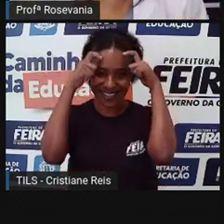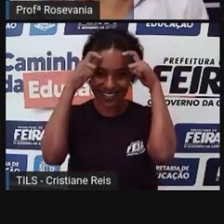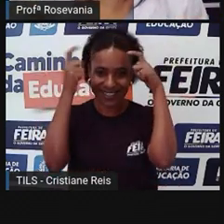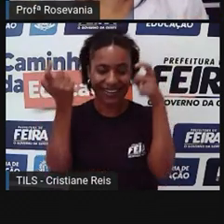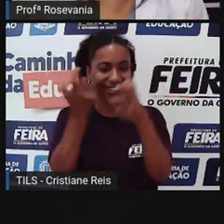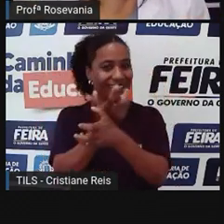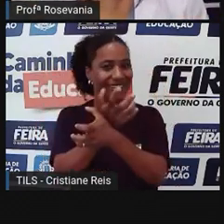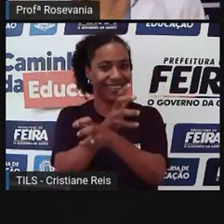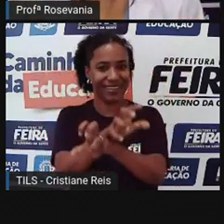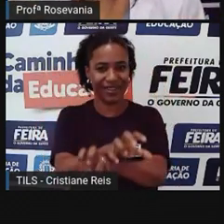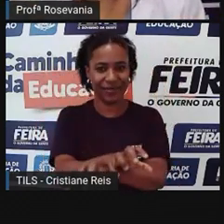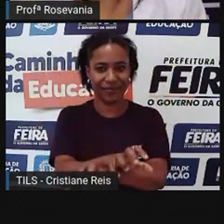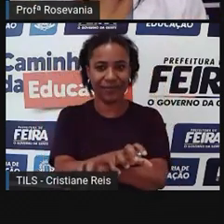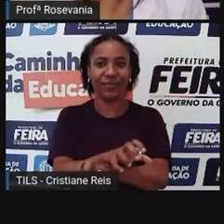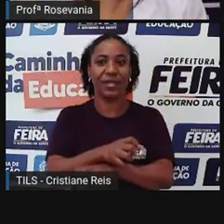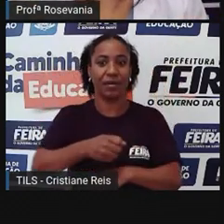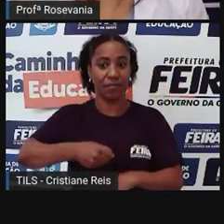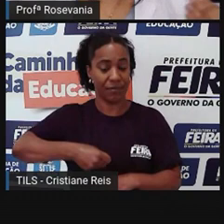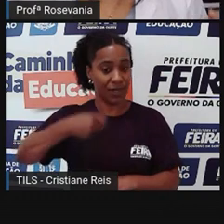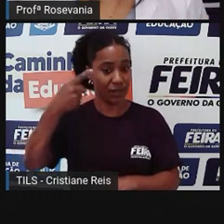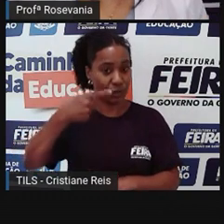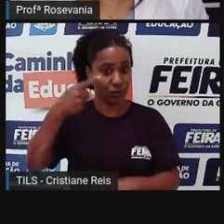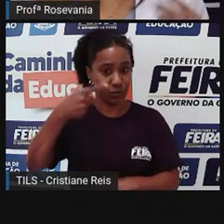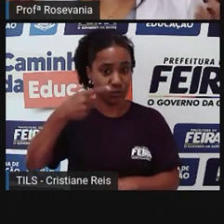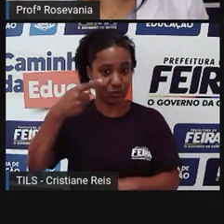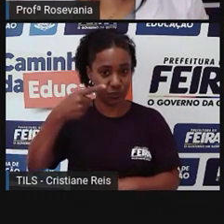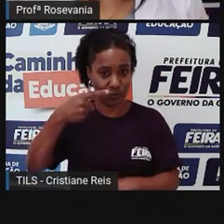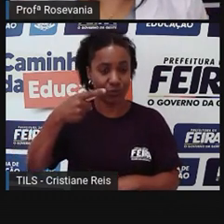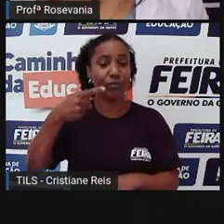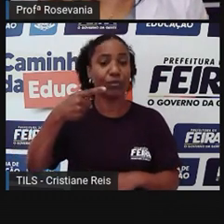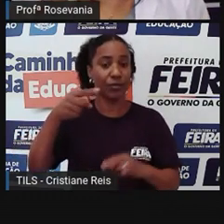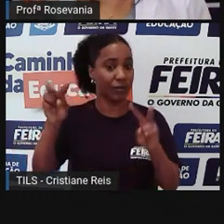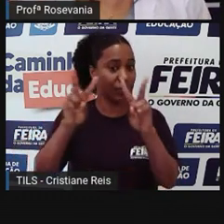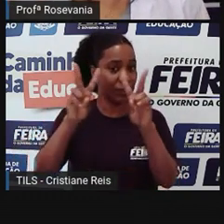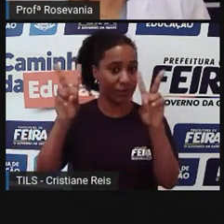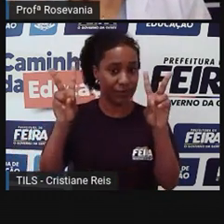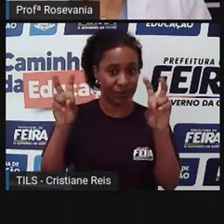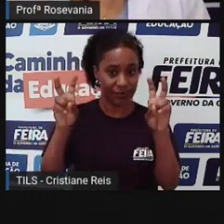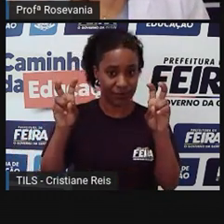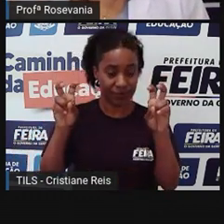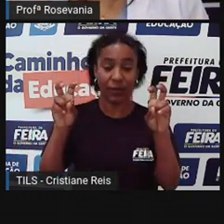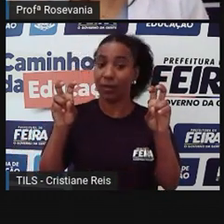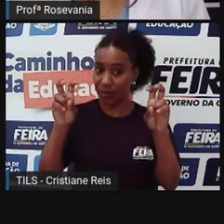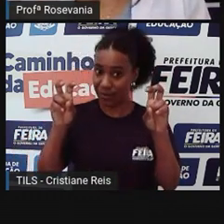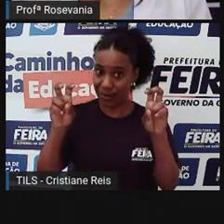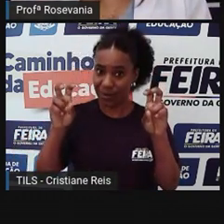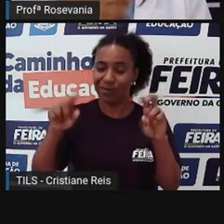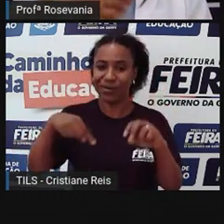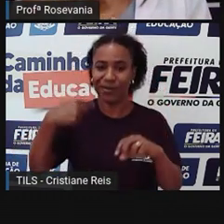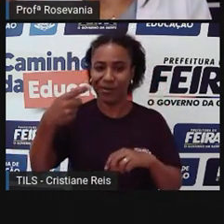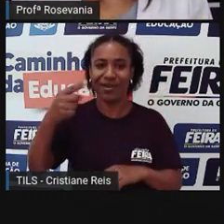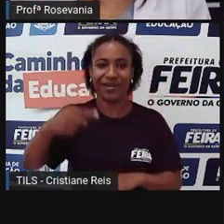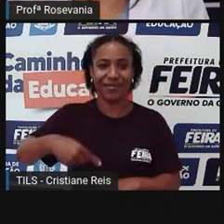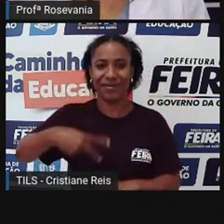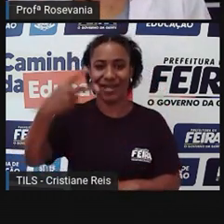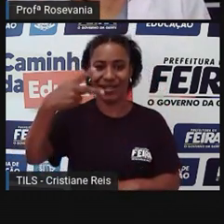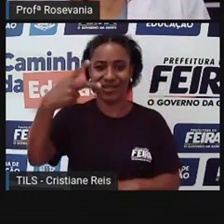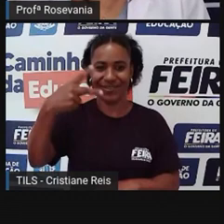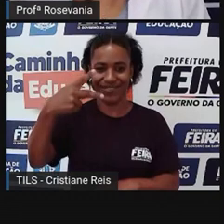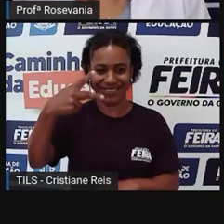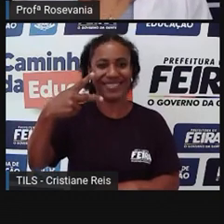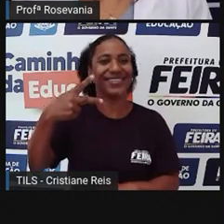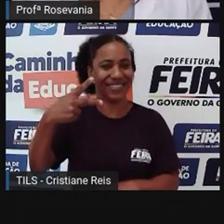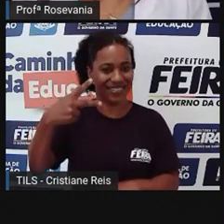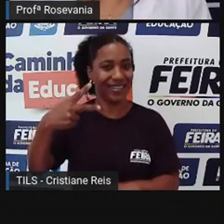a parte 1 aí embaixo. E essa aula, ela será dividida em dois momentos, porque nossa cidade tem tanta coisa pra